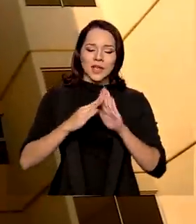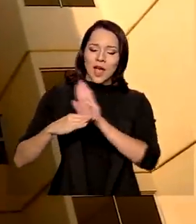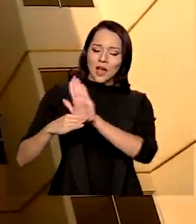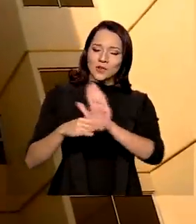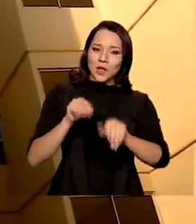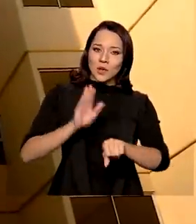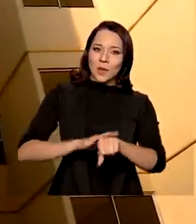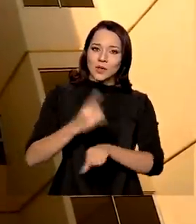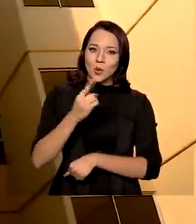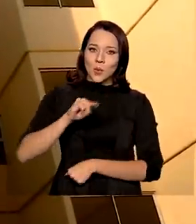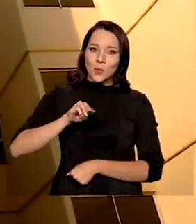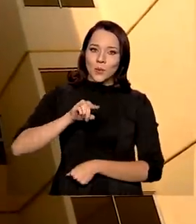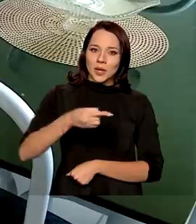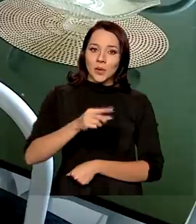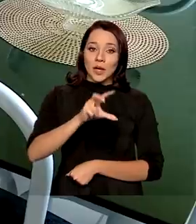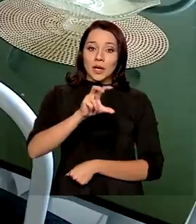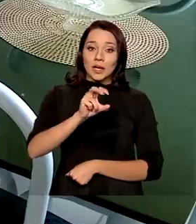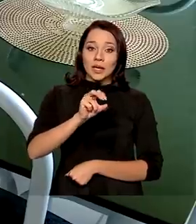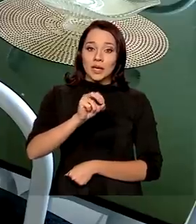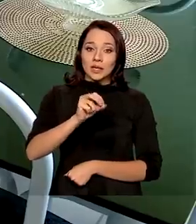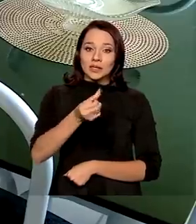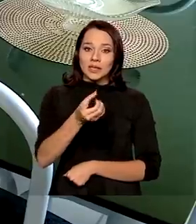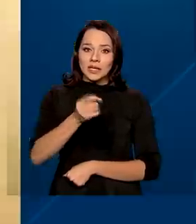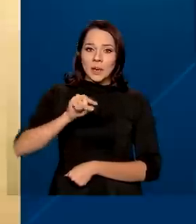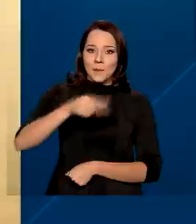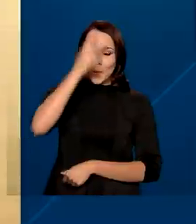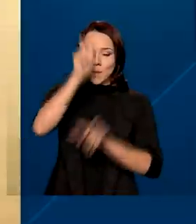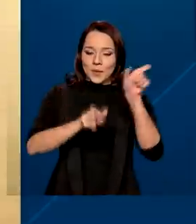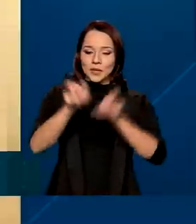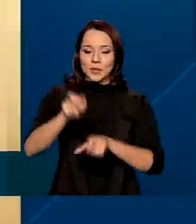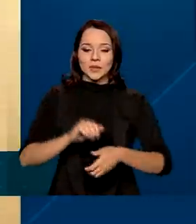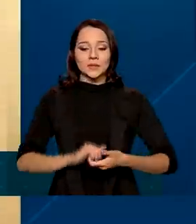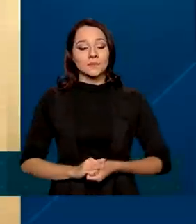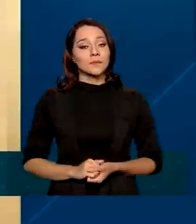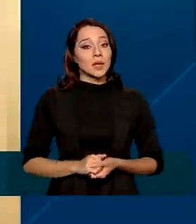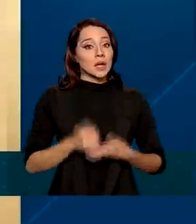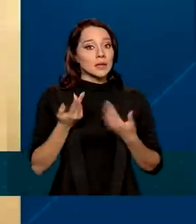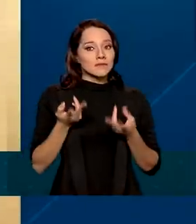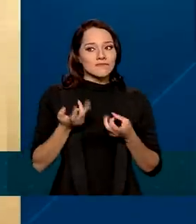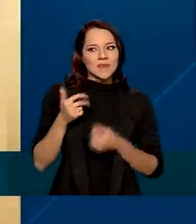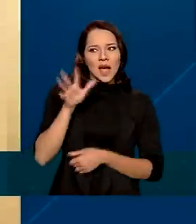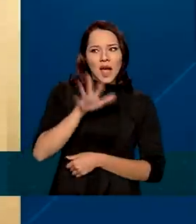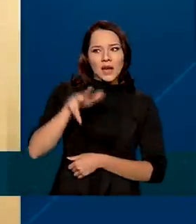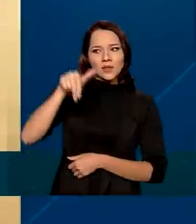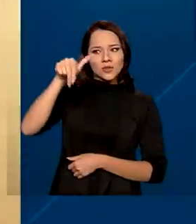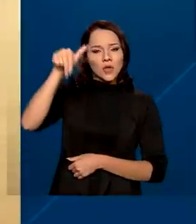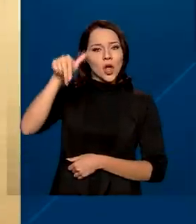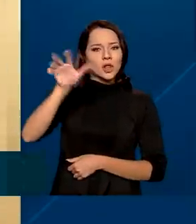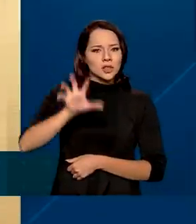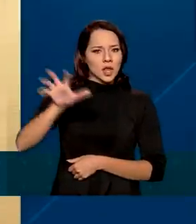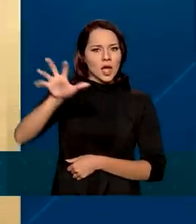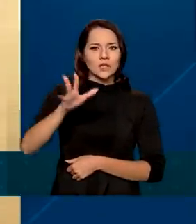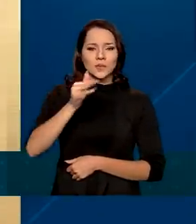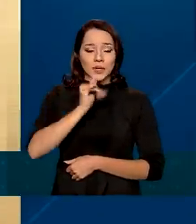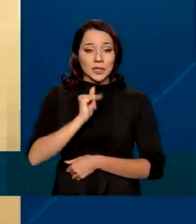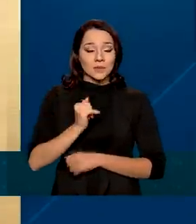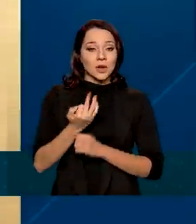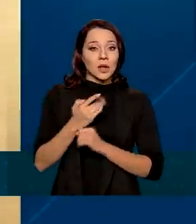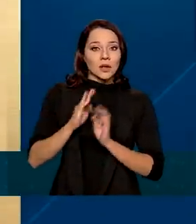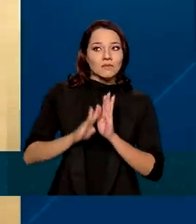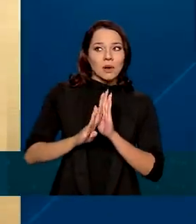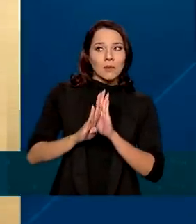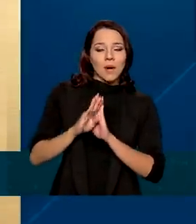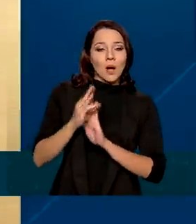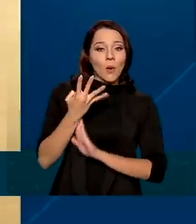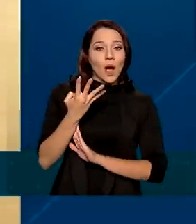1 milhão e 560 mil pessoas. Nós observamos que a região nordeste, por exemplo, cresceu quase 4